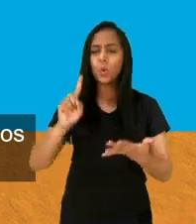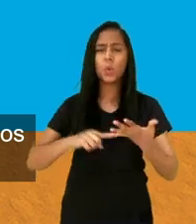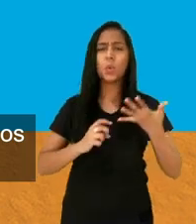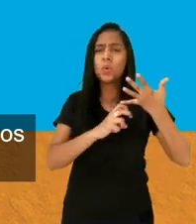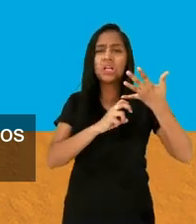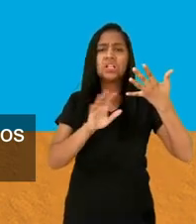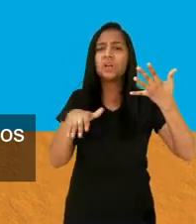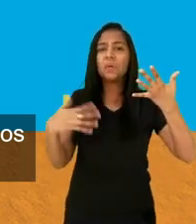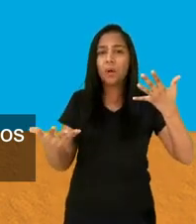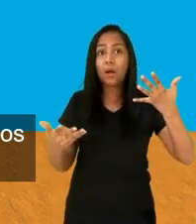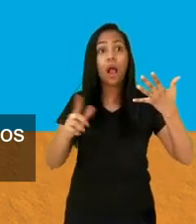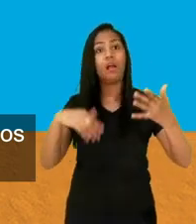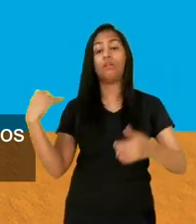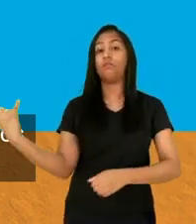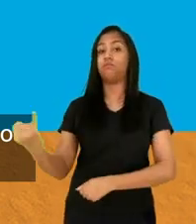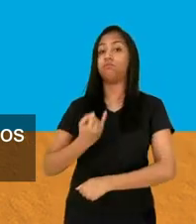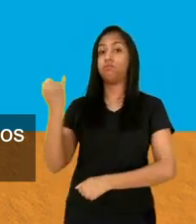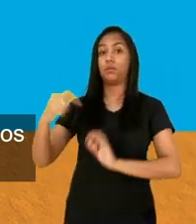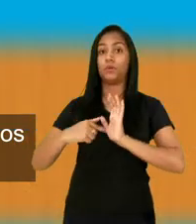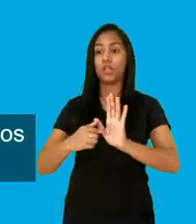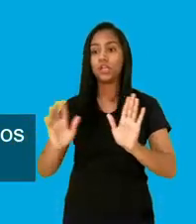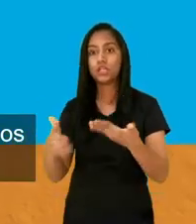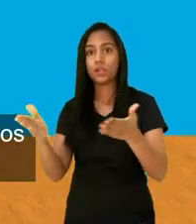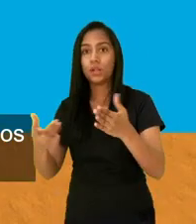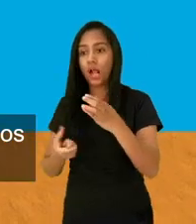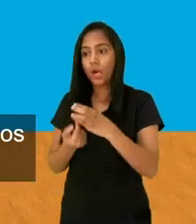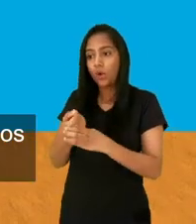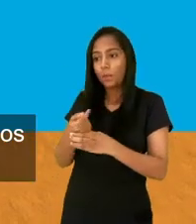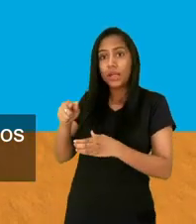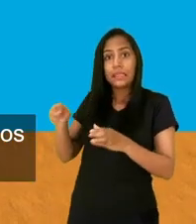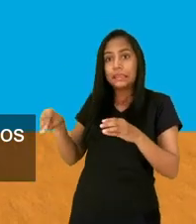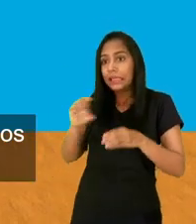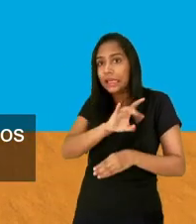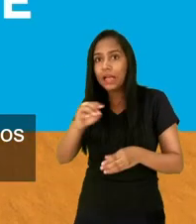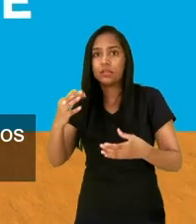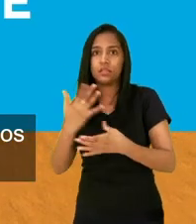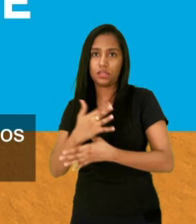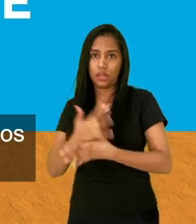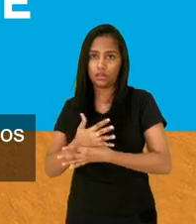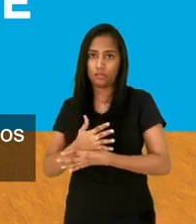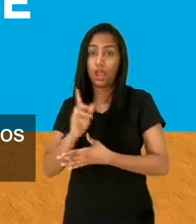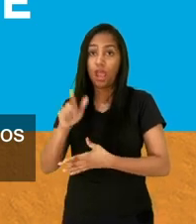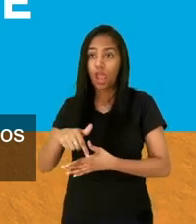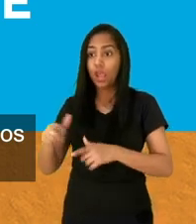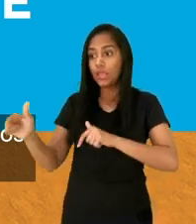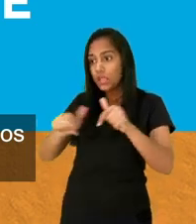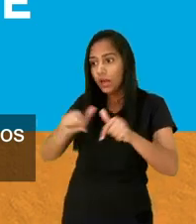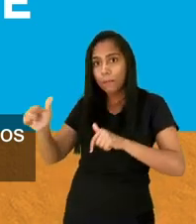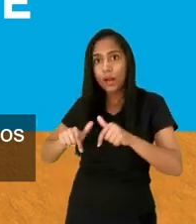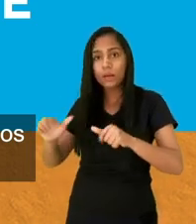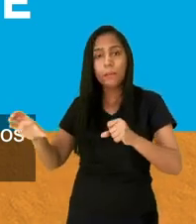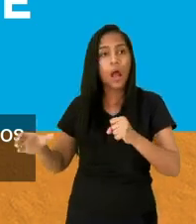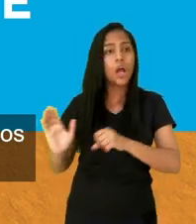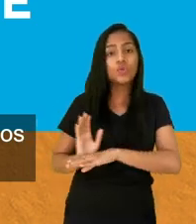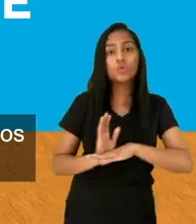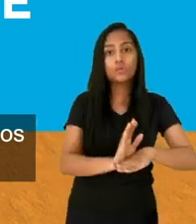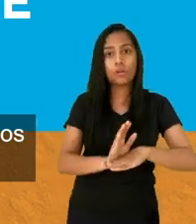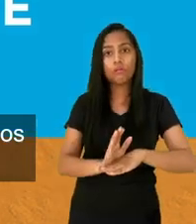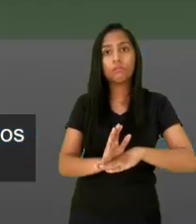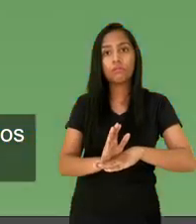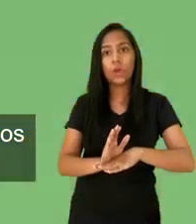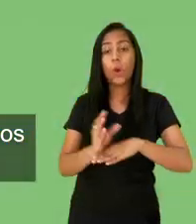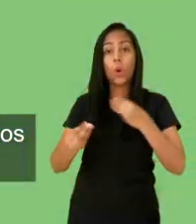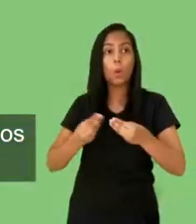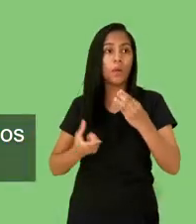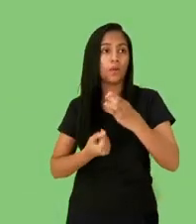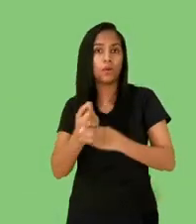governos adotem modelos inovadores e inclusivos para melhorar as formas de governar junto com as pessoas e com outros governos.